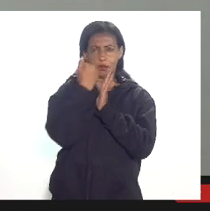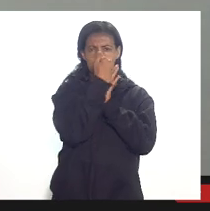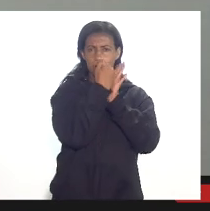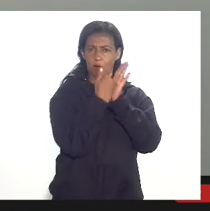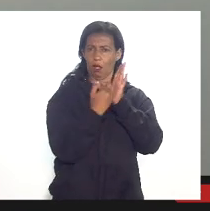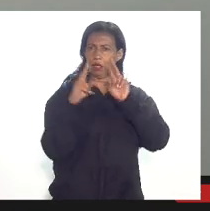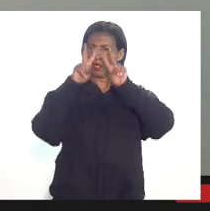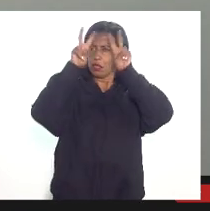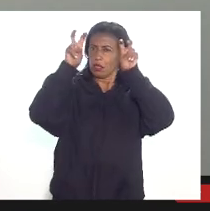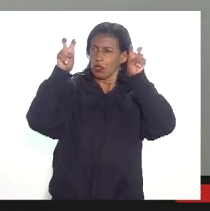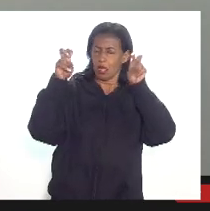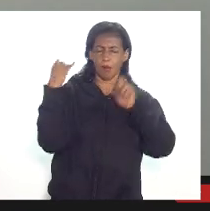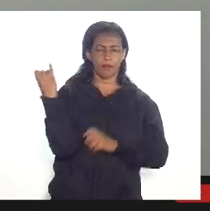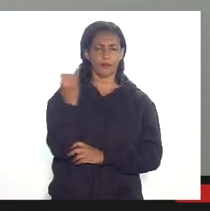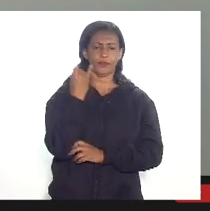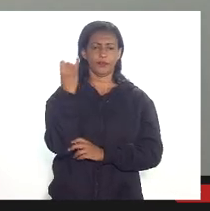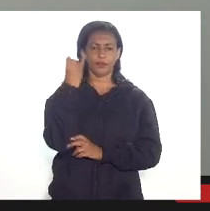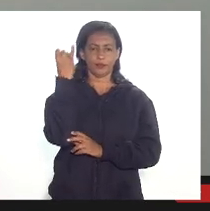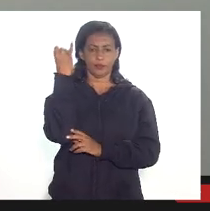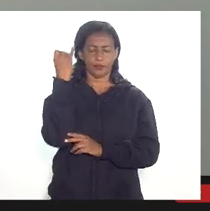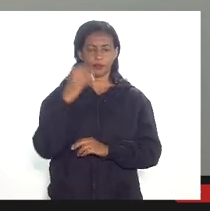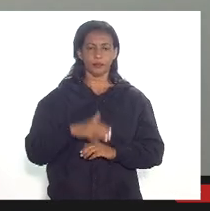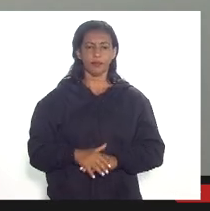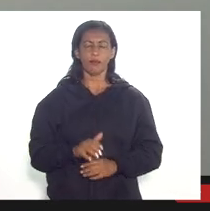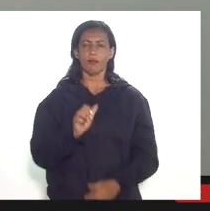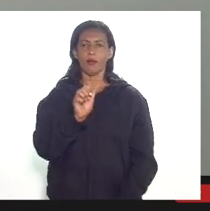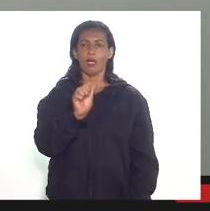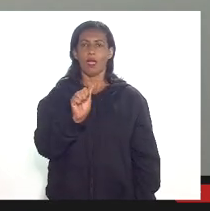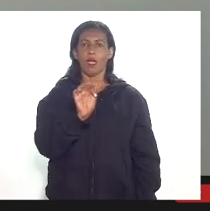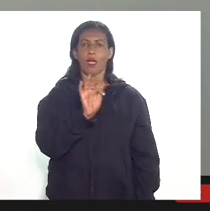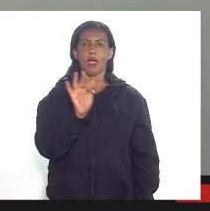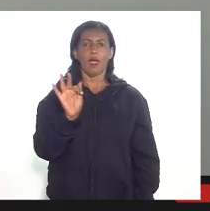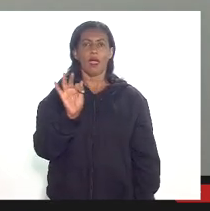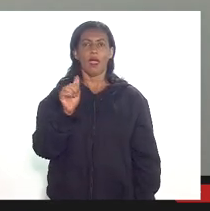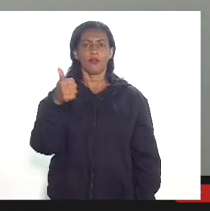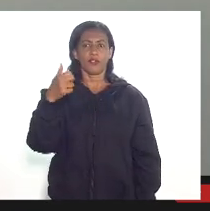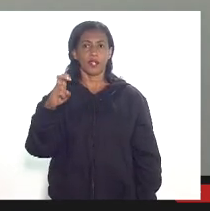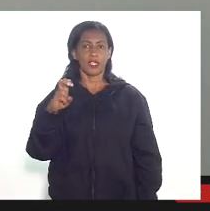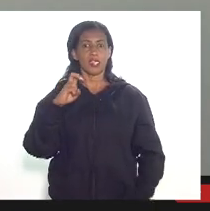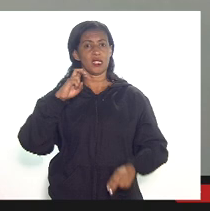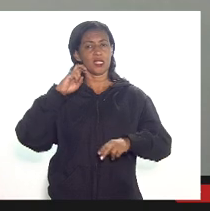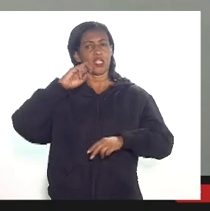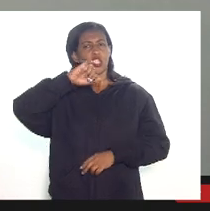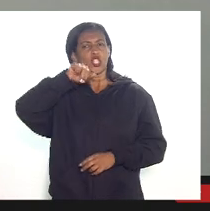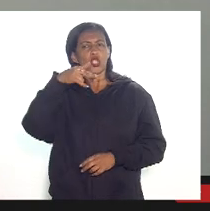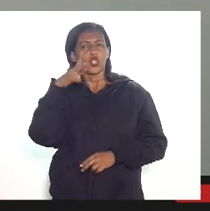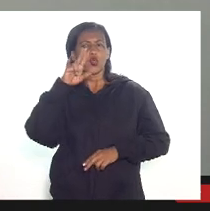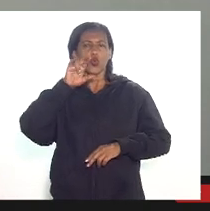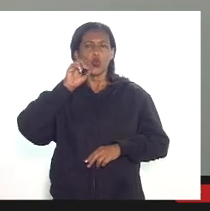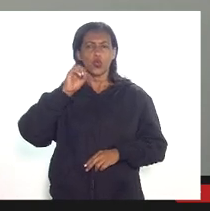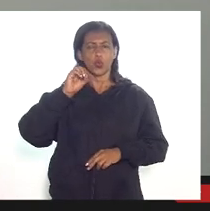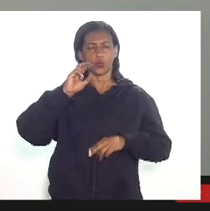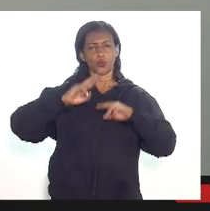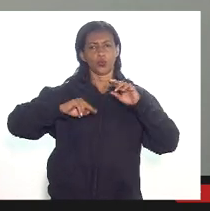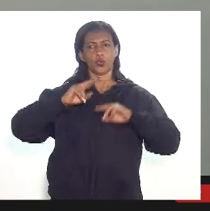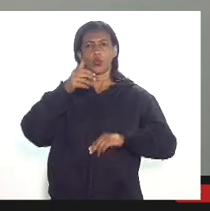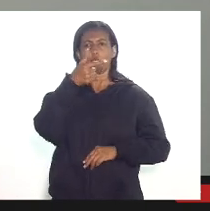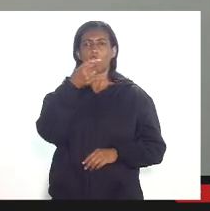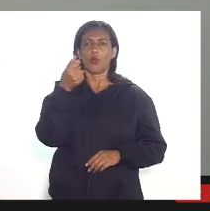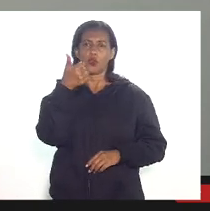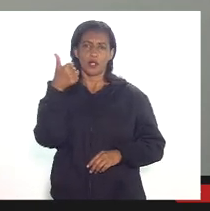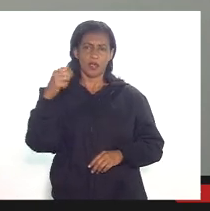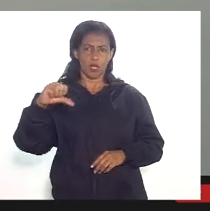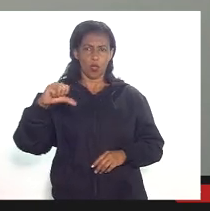bom então assim a AF15 ela foi criada em julho de 2019 através do decreto é bom frisar que na verdade